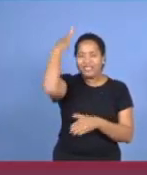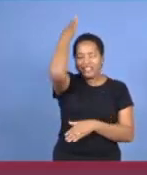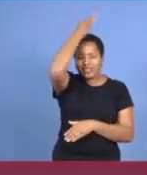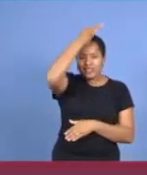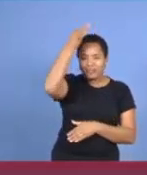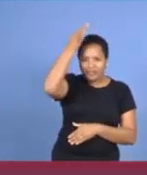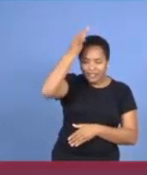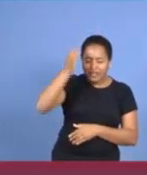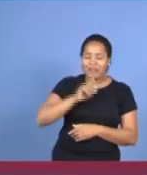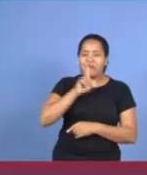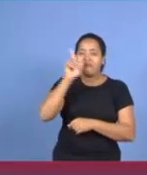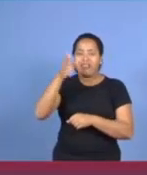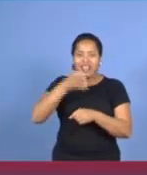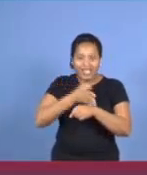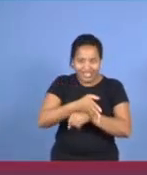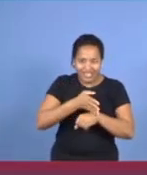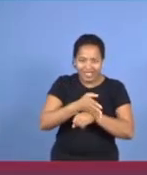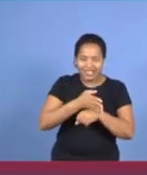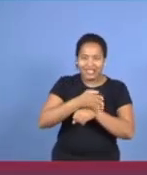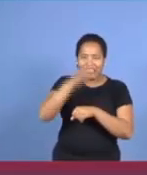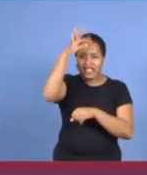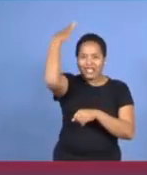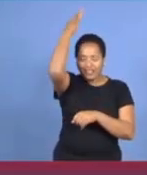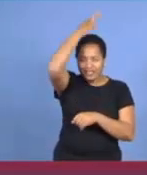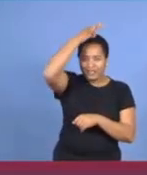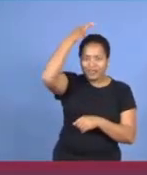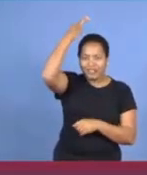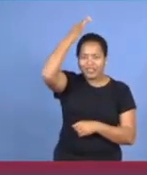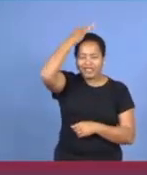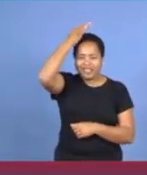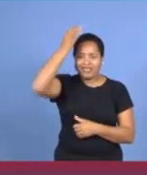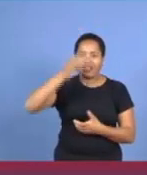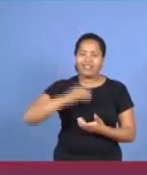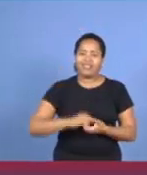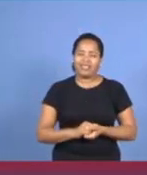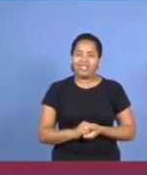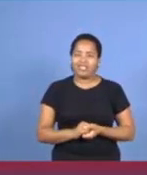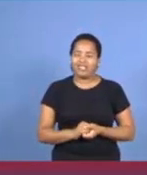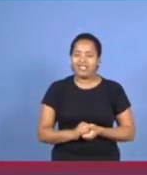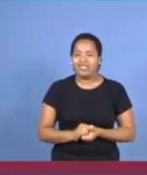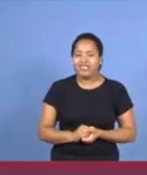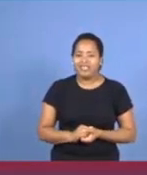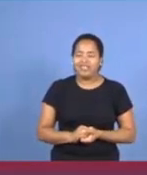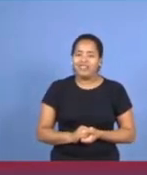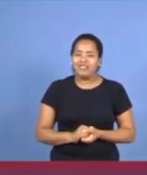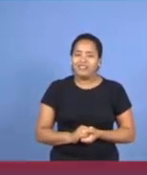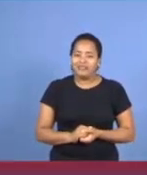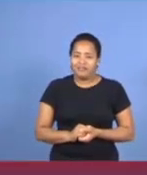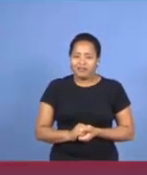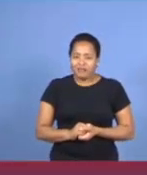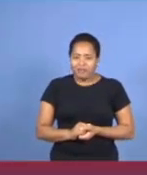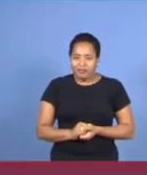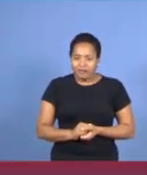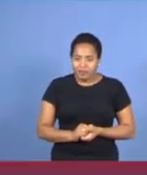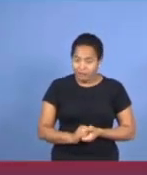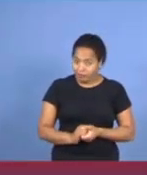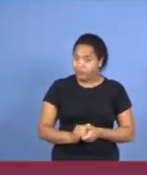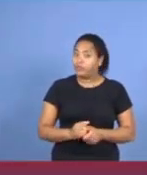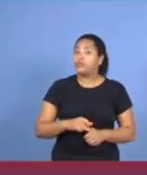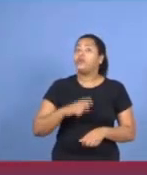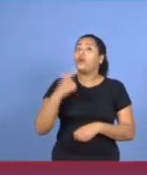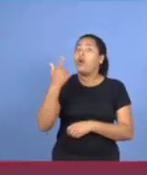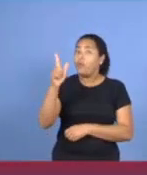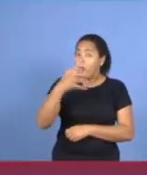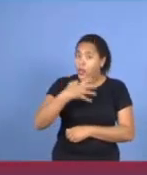município da Serra, no estado do Espírito Santo, igreja de Laranjeiras 2, em Santa Rita do Itueta e Itabuna, no estado de Minas Gerais, em